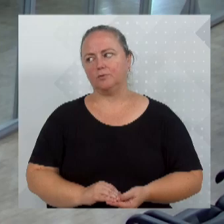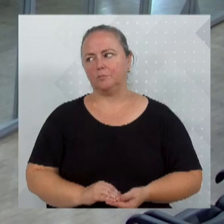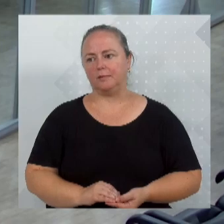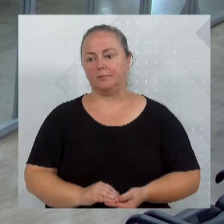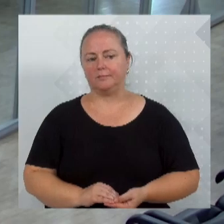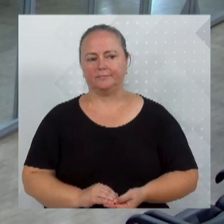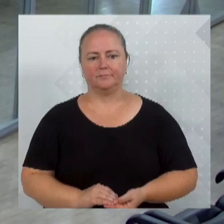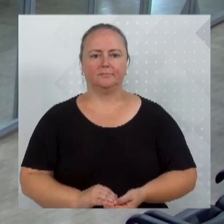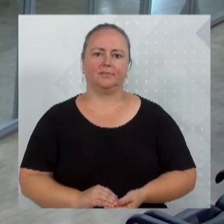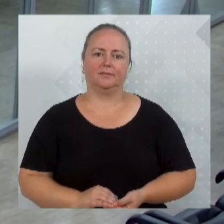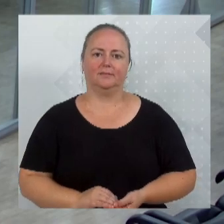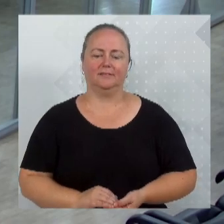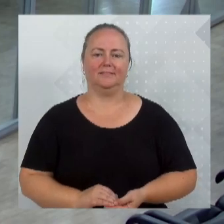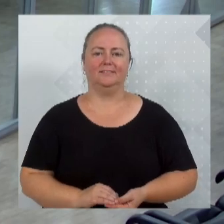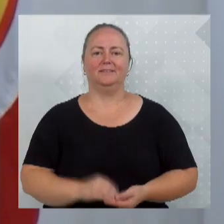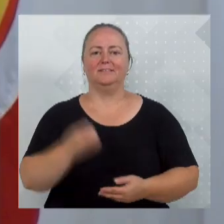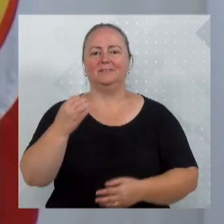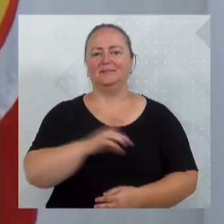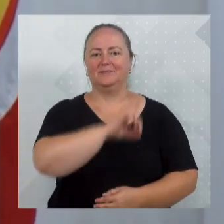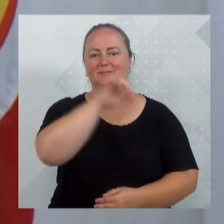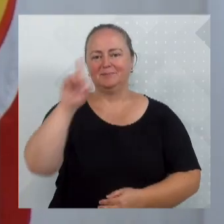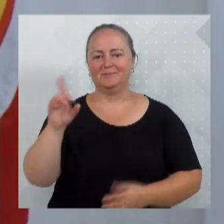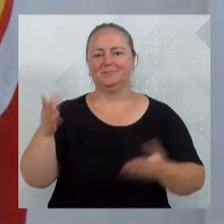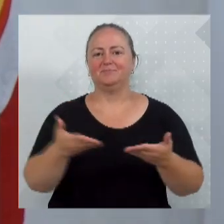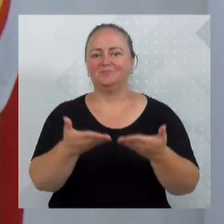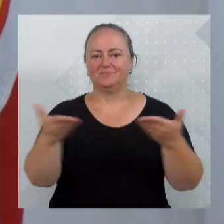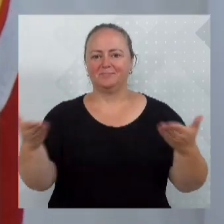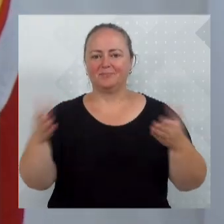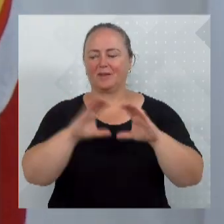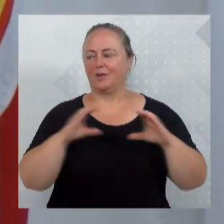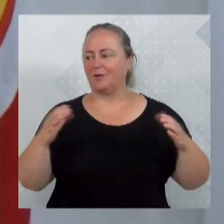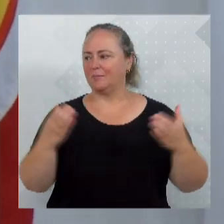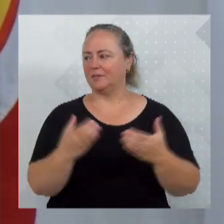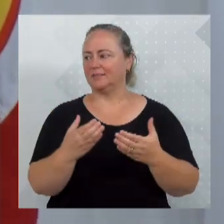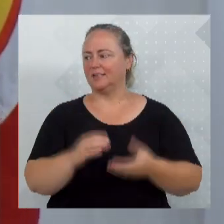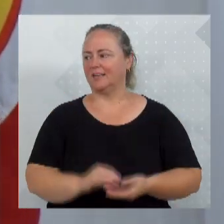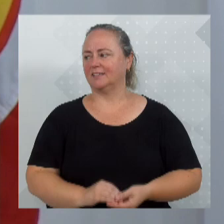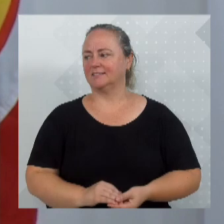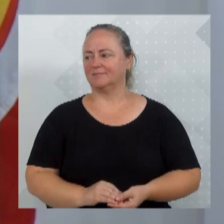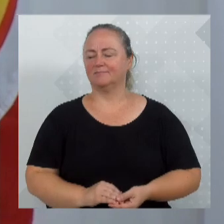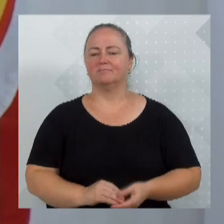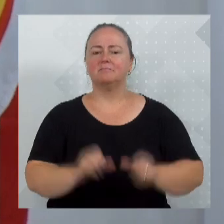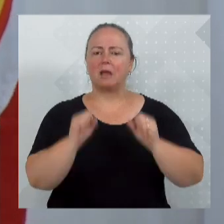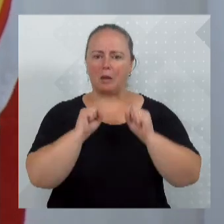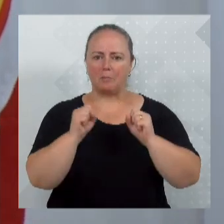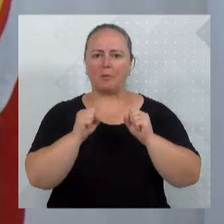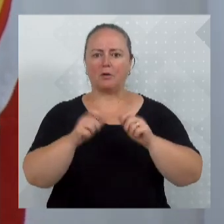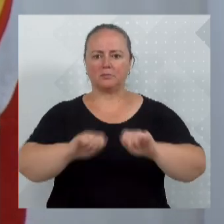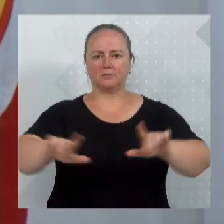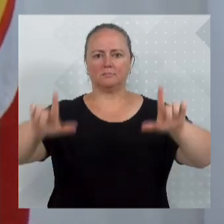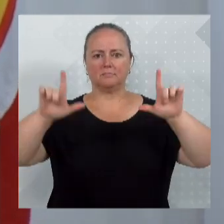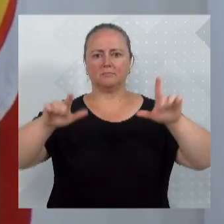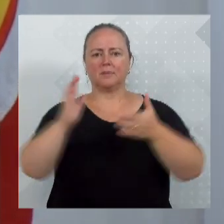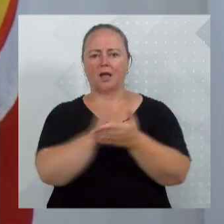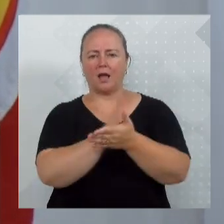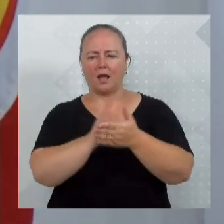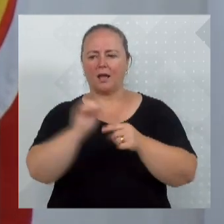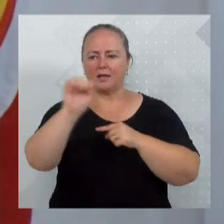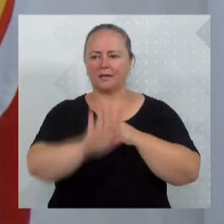Bom dia, senhor presidente, colegas vereadores e comunidade. Senhor Ari, poderia, por gentileza, colocar no telão algumas imagens?